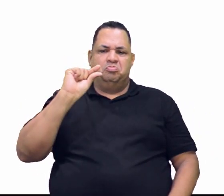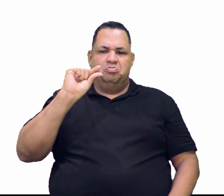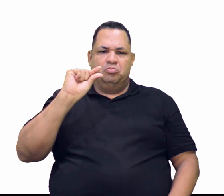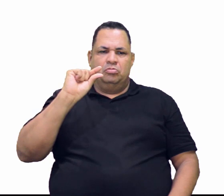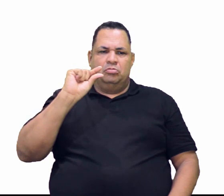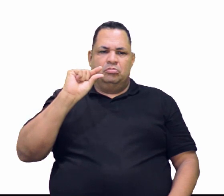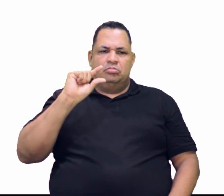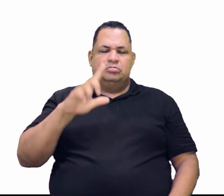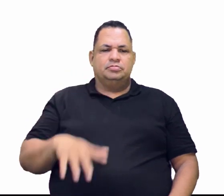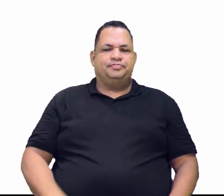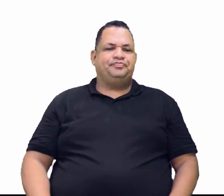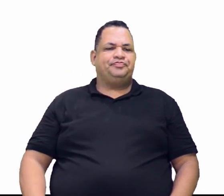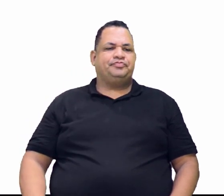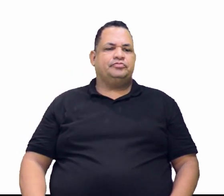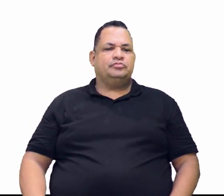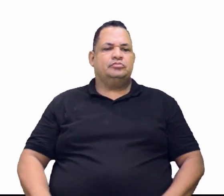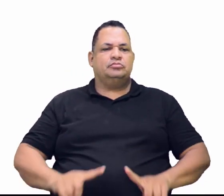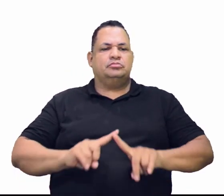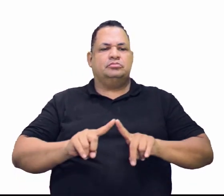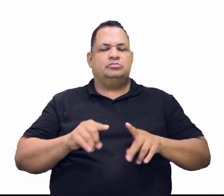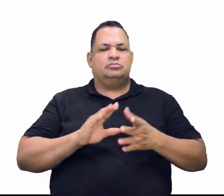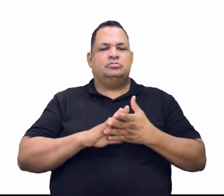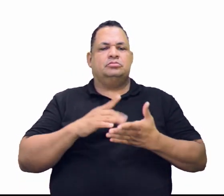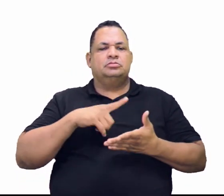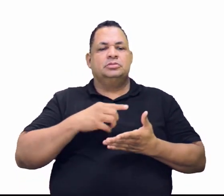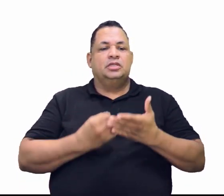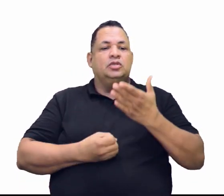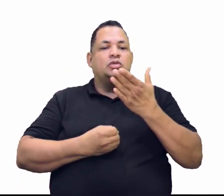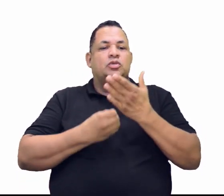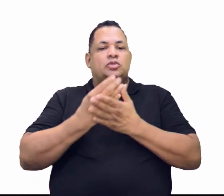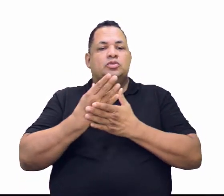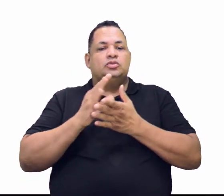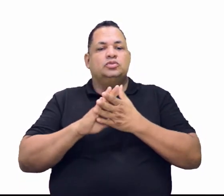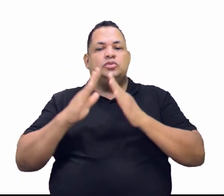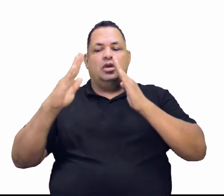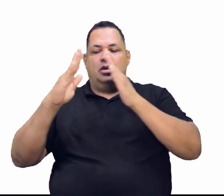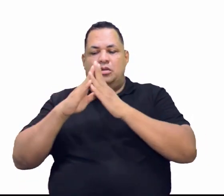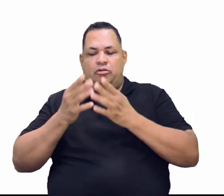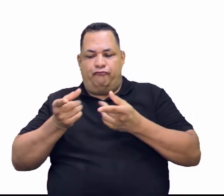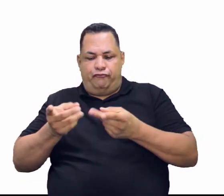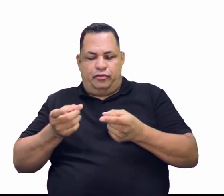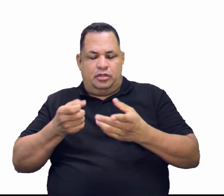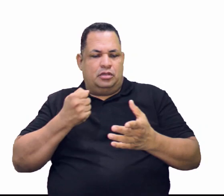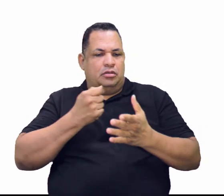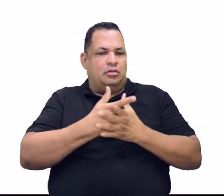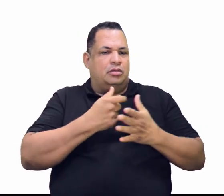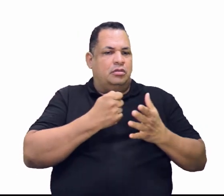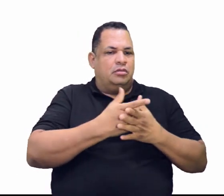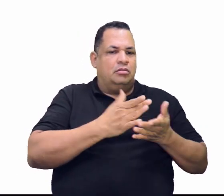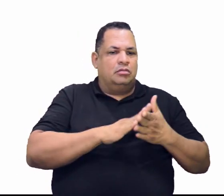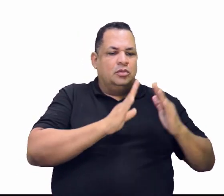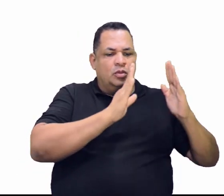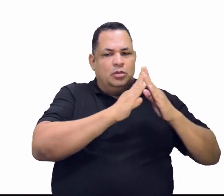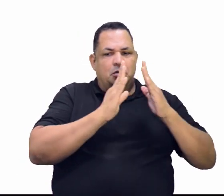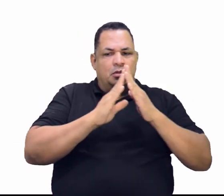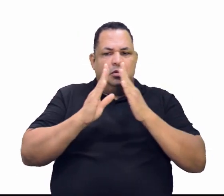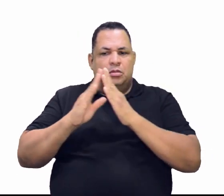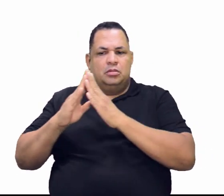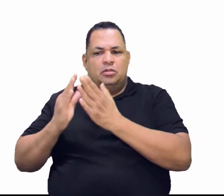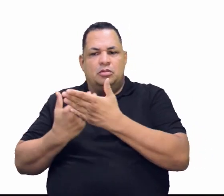Mas, por outro lado, serão criados comércios ali próximo. A Arquemes é um. E isso vai